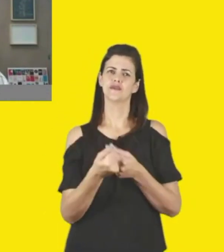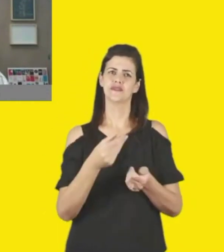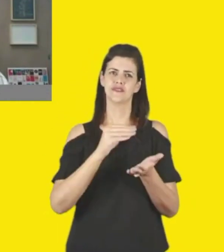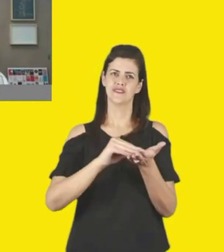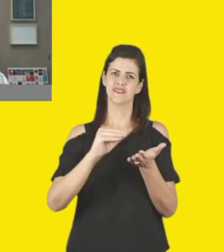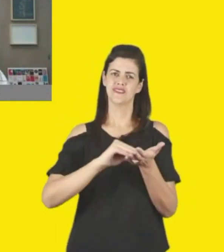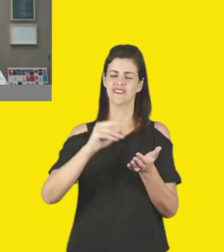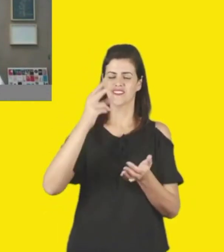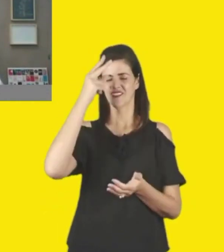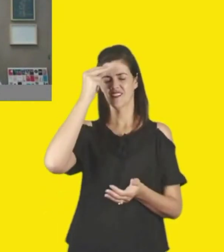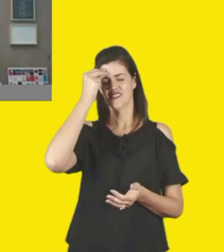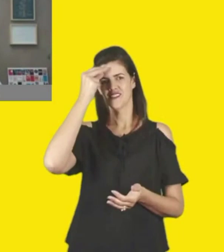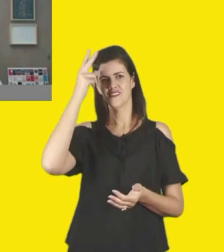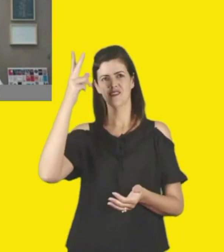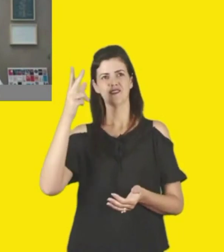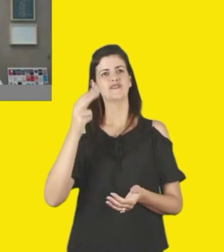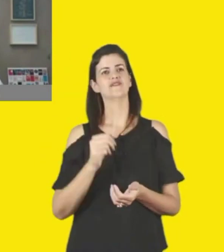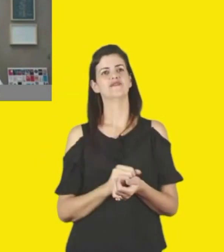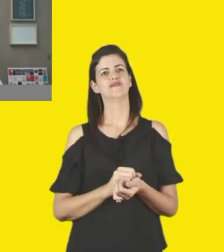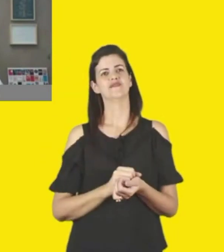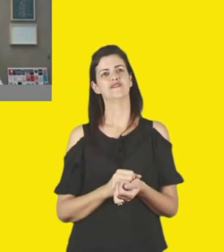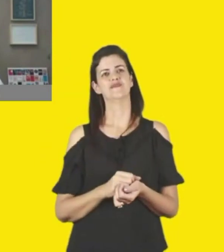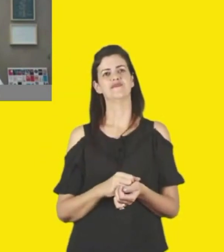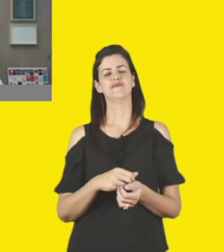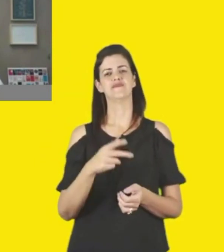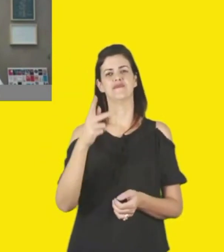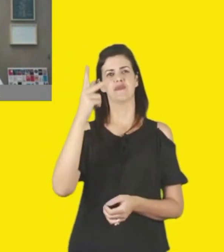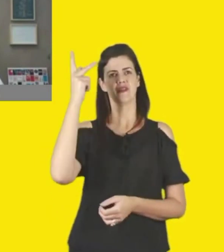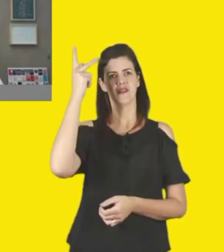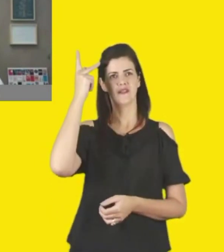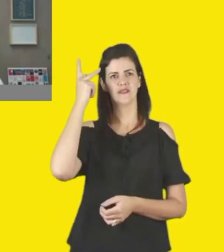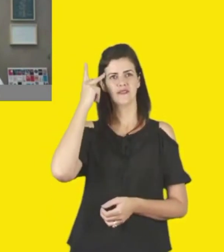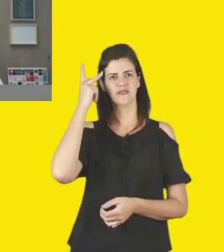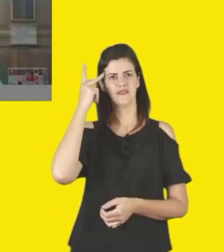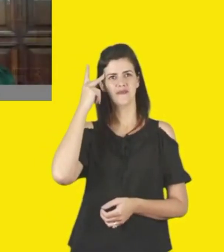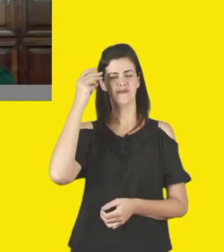Economia e Indústria Criativas do Estado de São Paulo, Marília Marton.